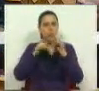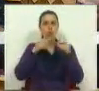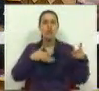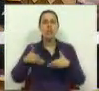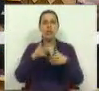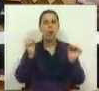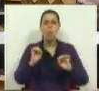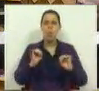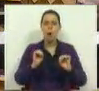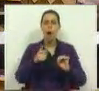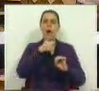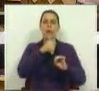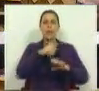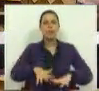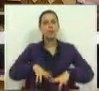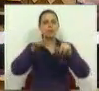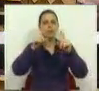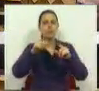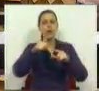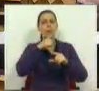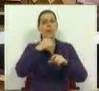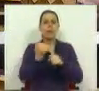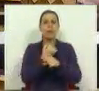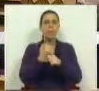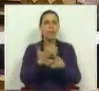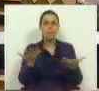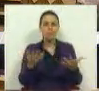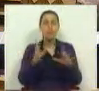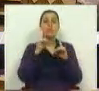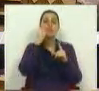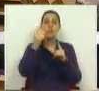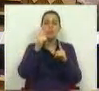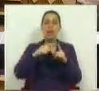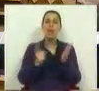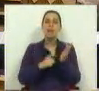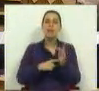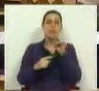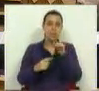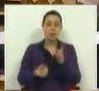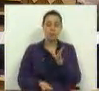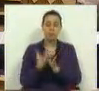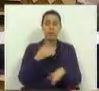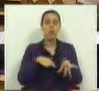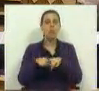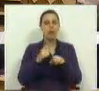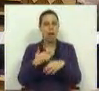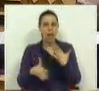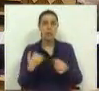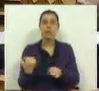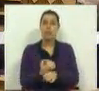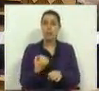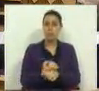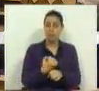estratégia para o crescimento e para o emprego. Em particular, no que diz respeito à necessidade de criar políticas ativas de